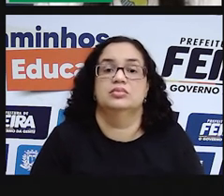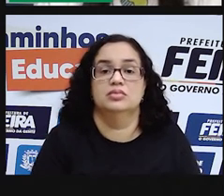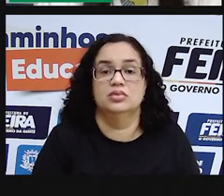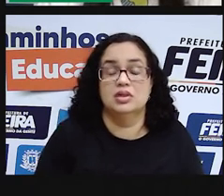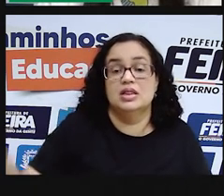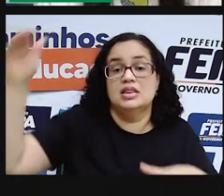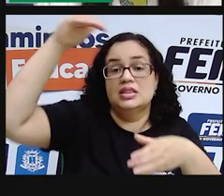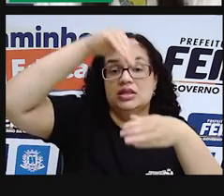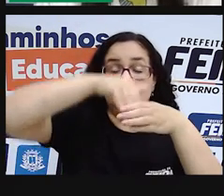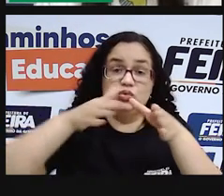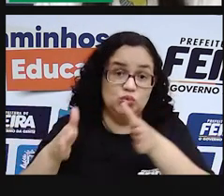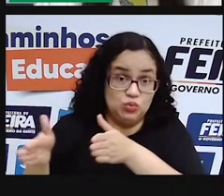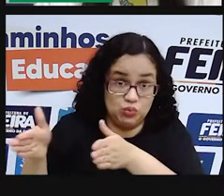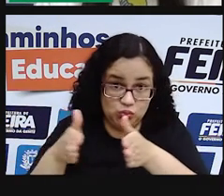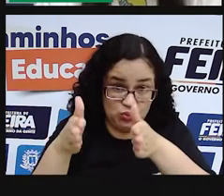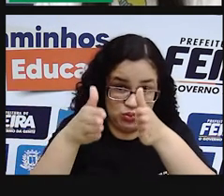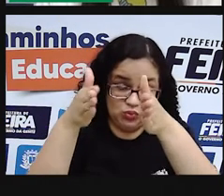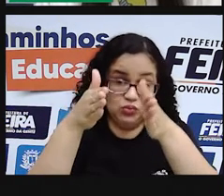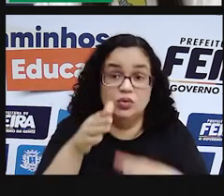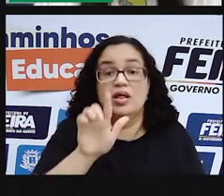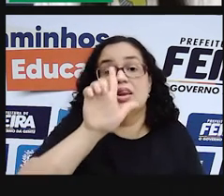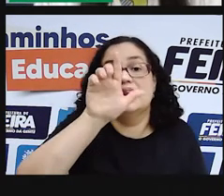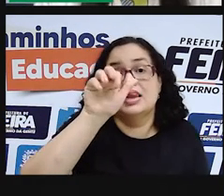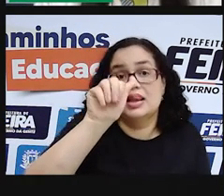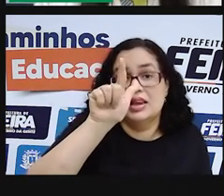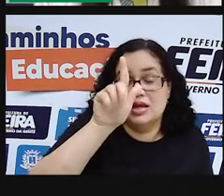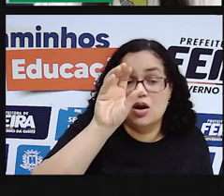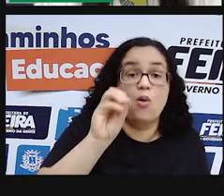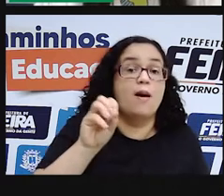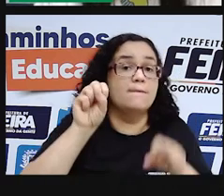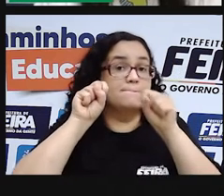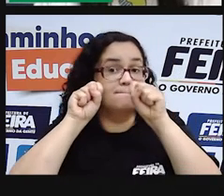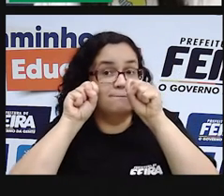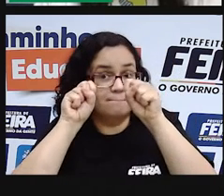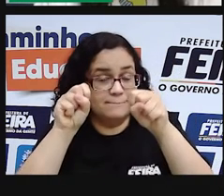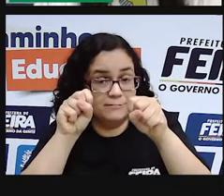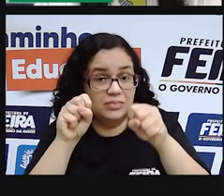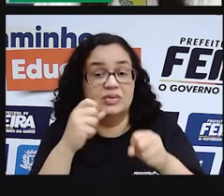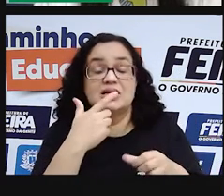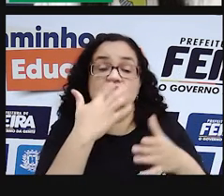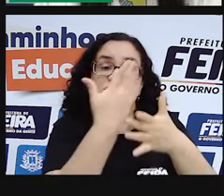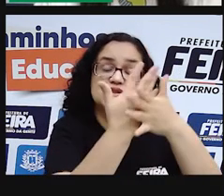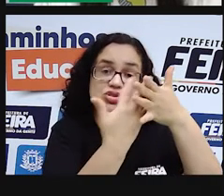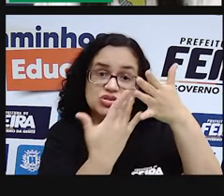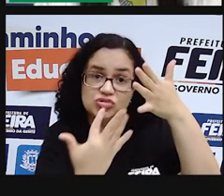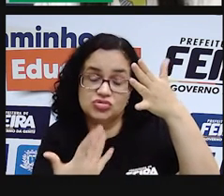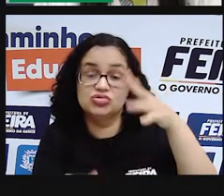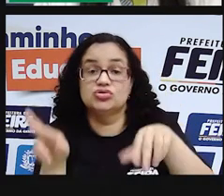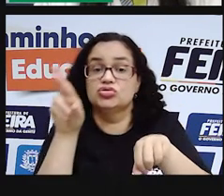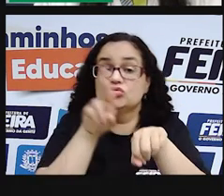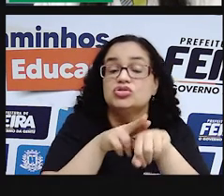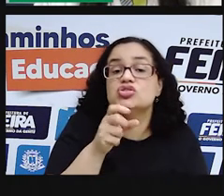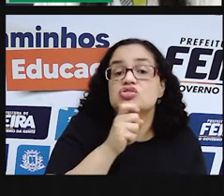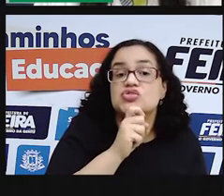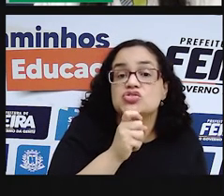Dentro do seu trajeto, deságuam no lago. Pode vir do resultado de derredimento de geleiras. E também